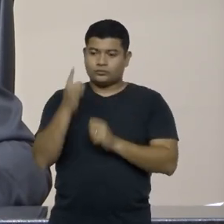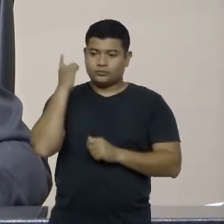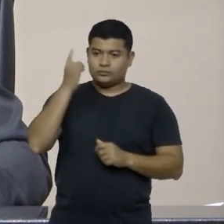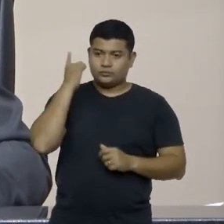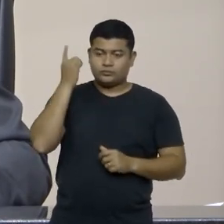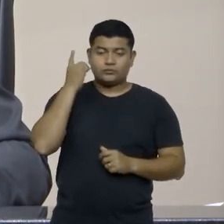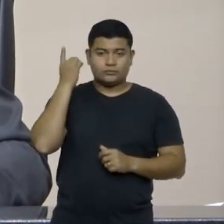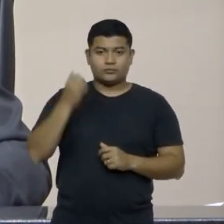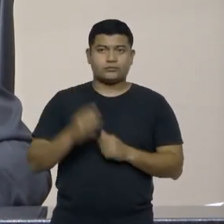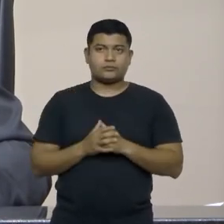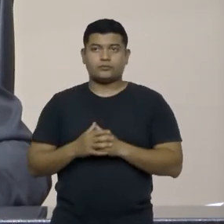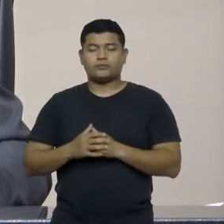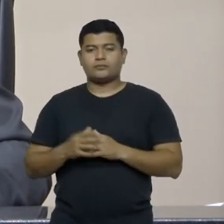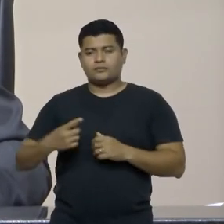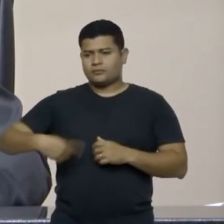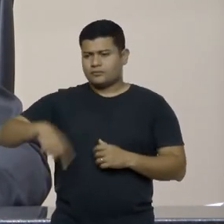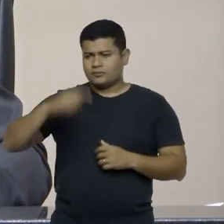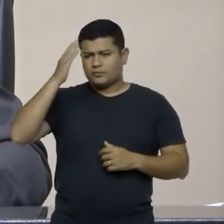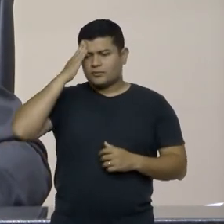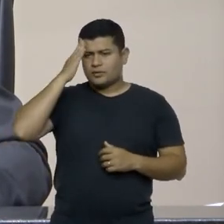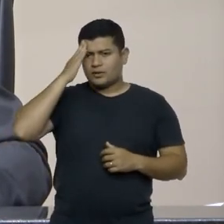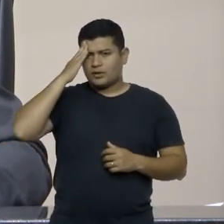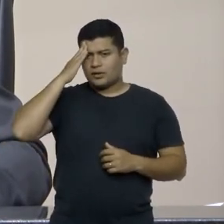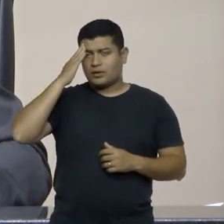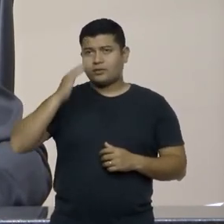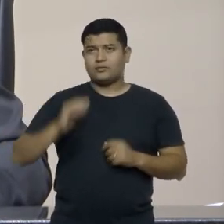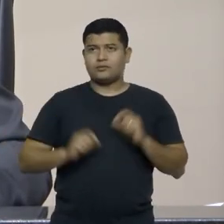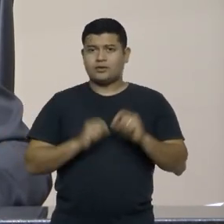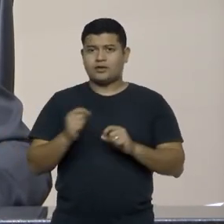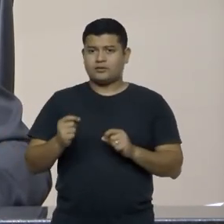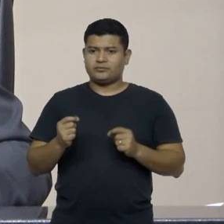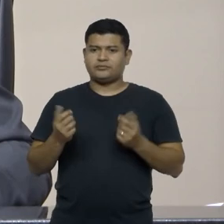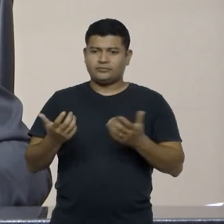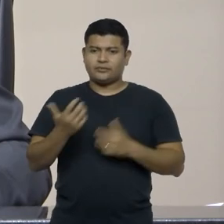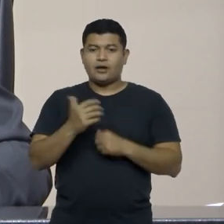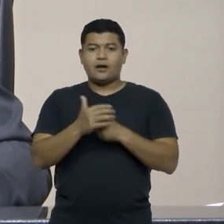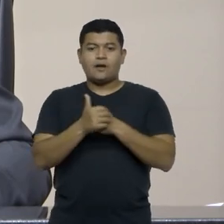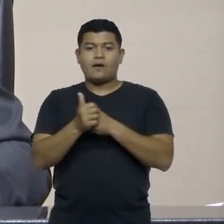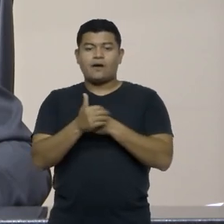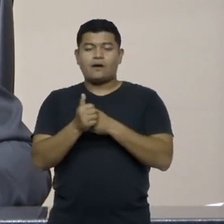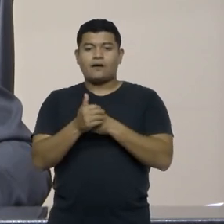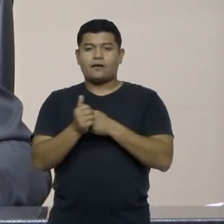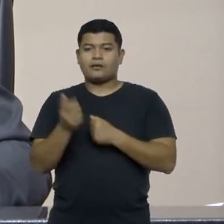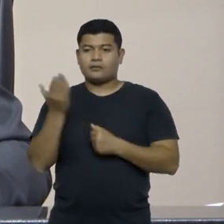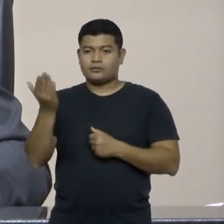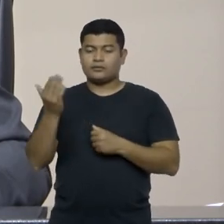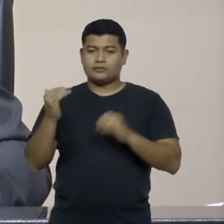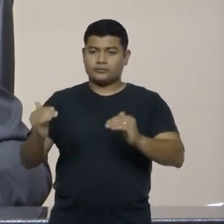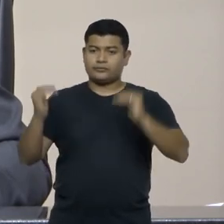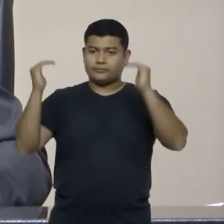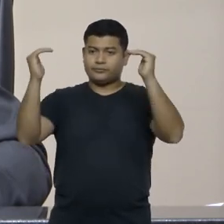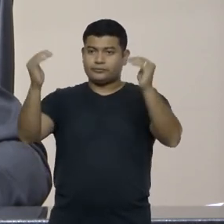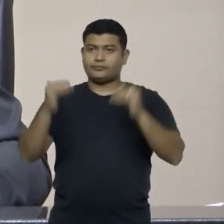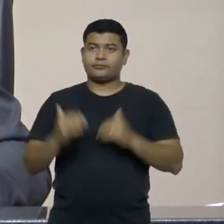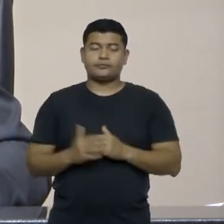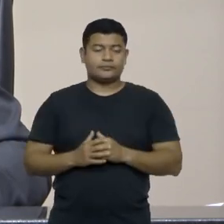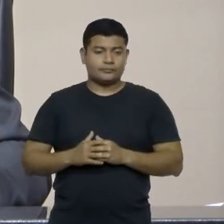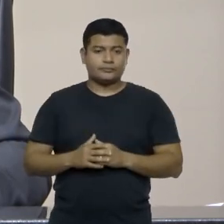gente sabe lá da acolhida pelas autoridades, pelo Serum, no